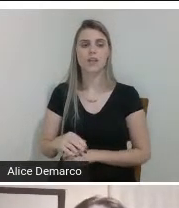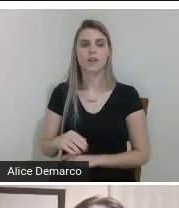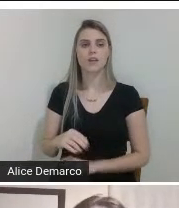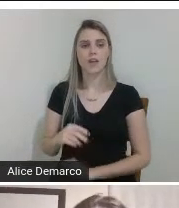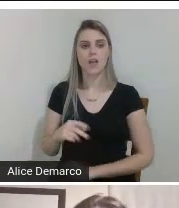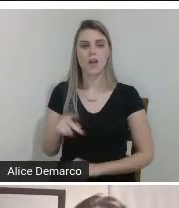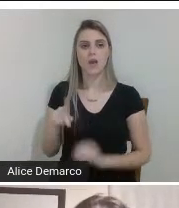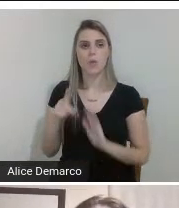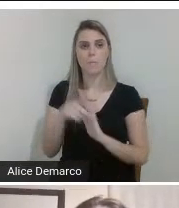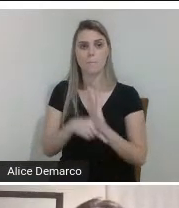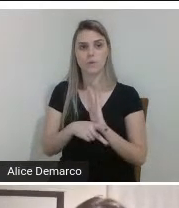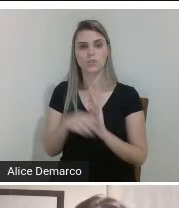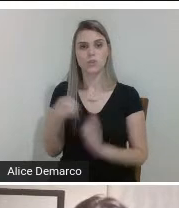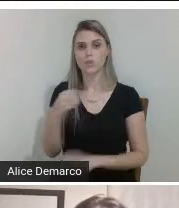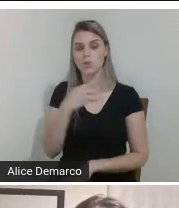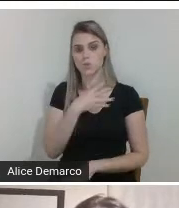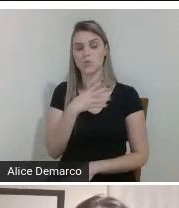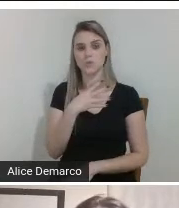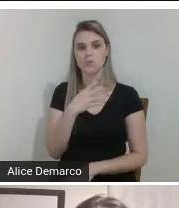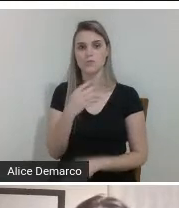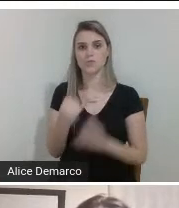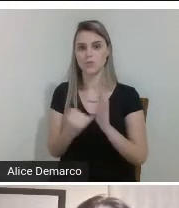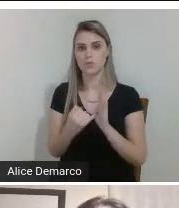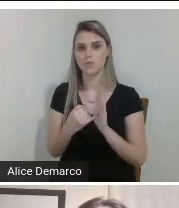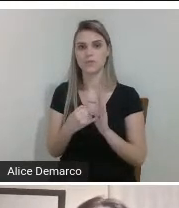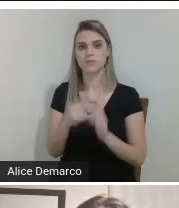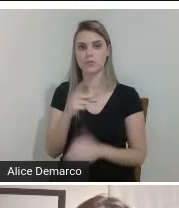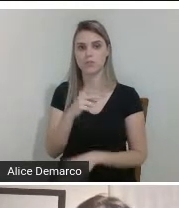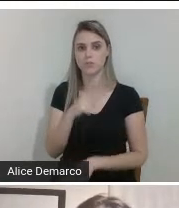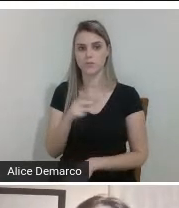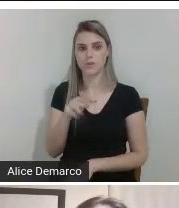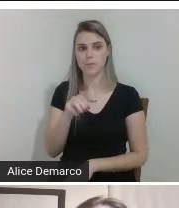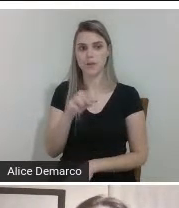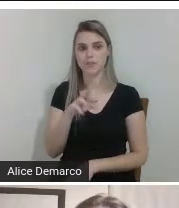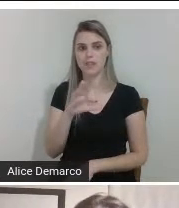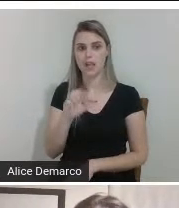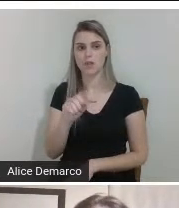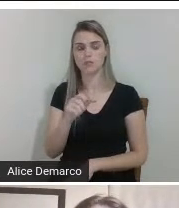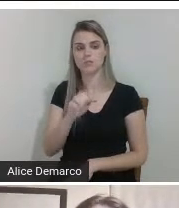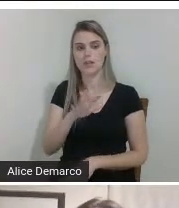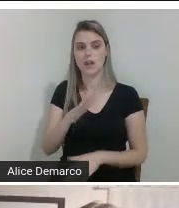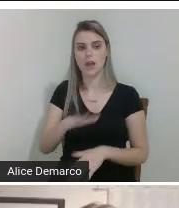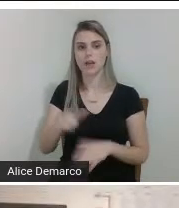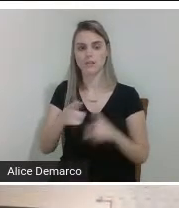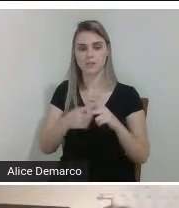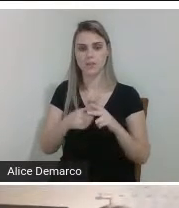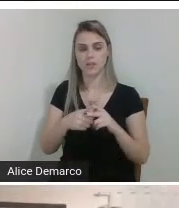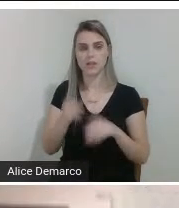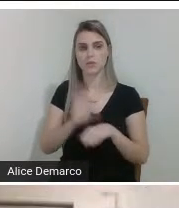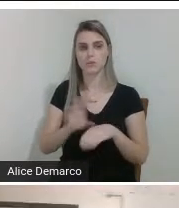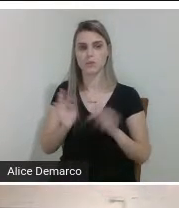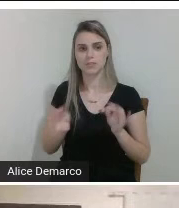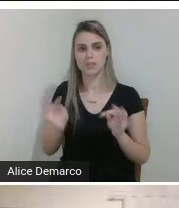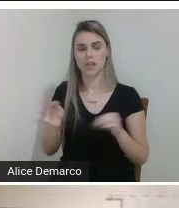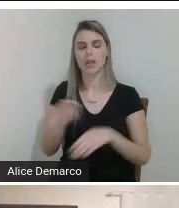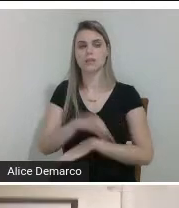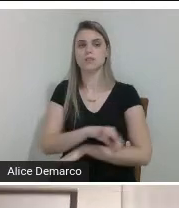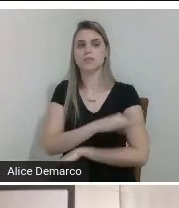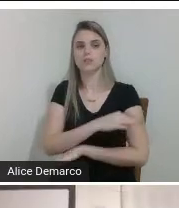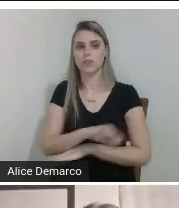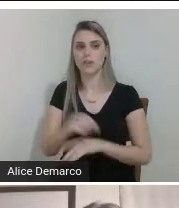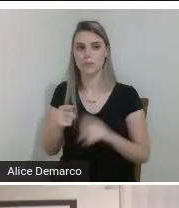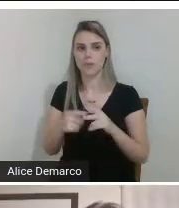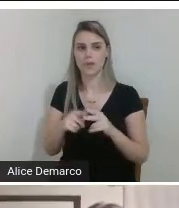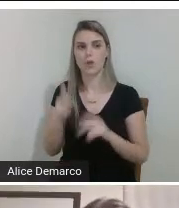Campus Xancherê né então eu sou o professor Marcelo eu estou na área da mecânica cursos técnicos engenharia mecânica um projeto